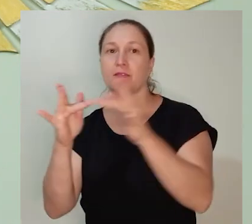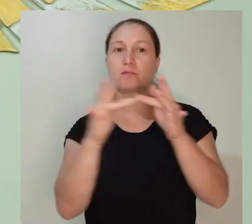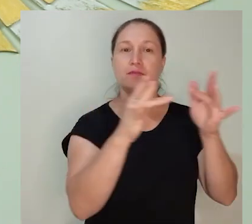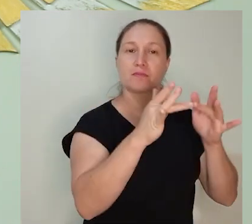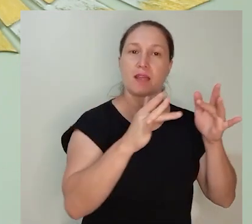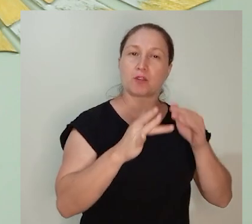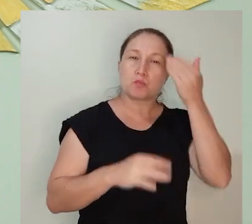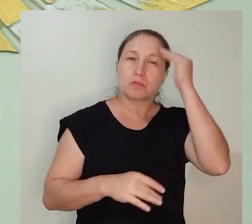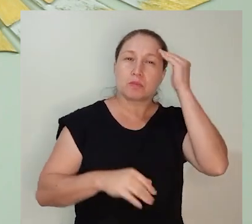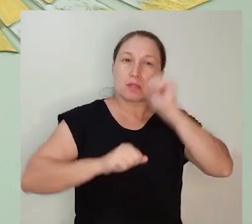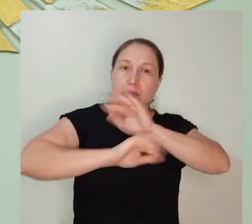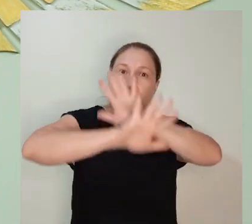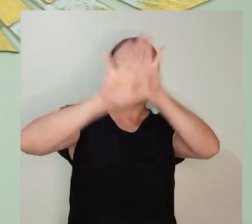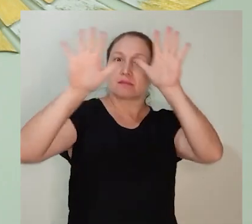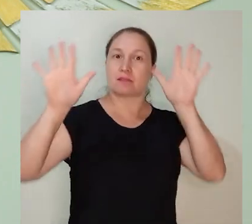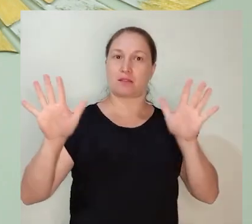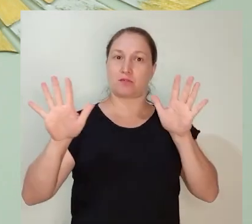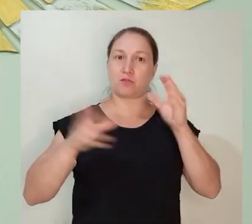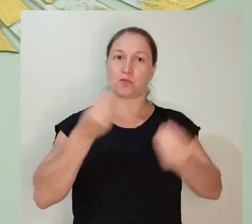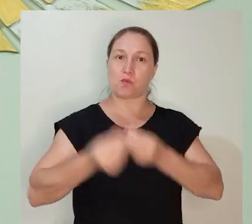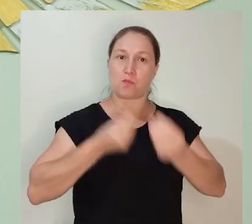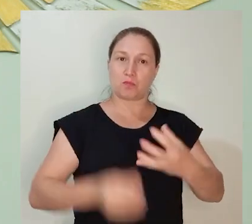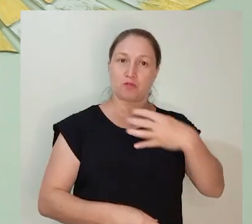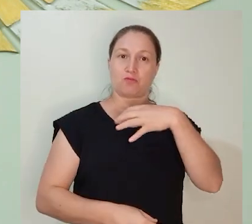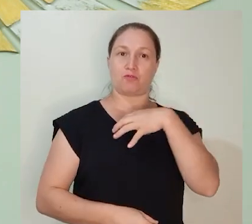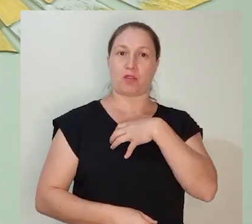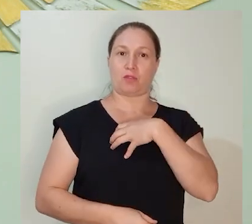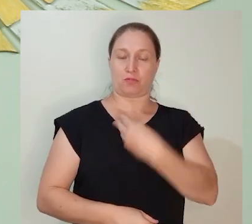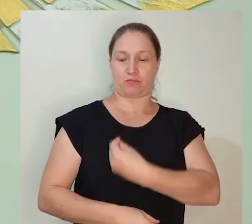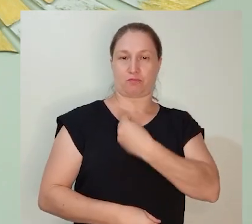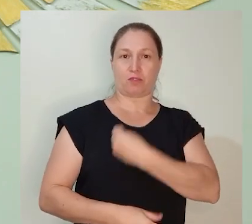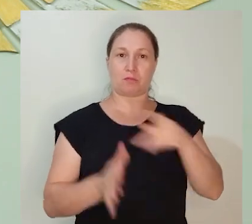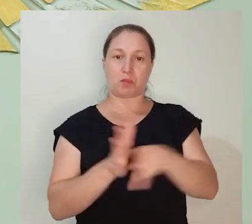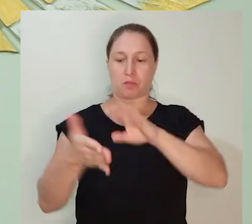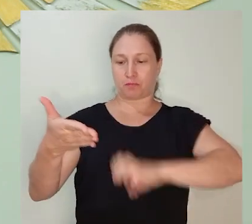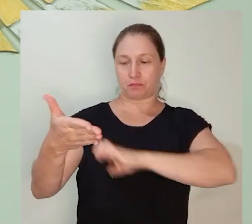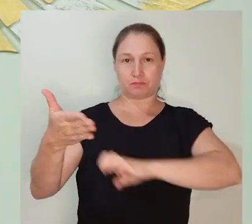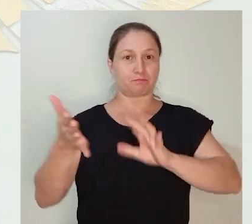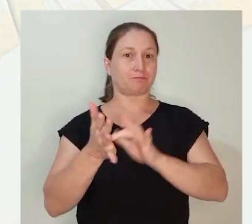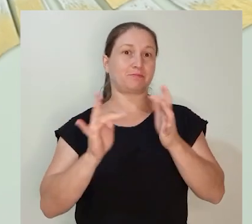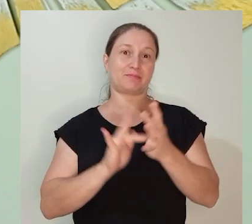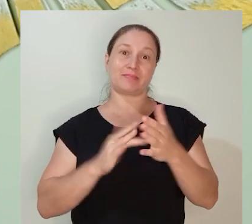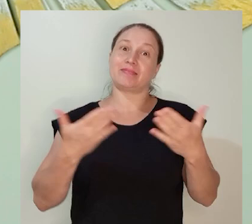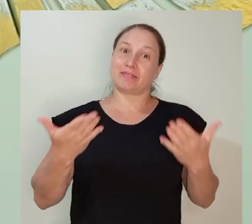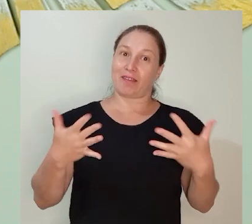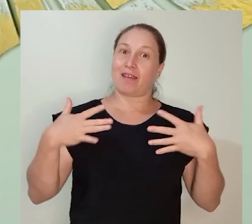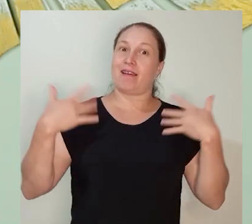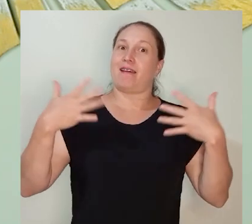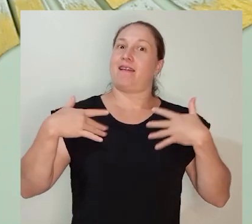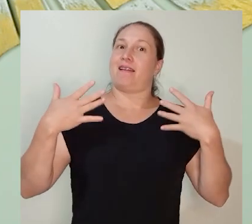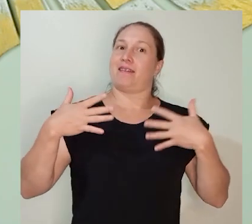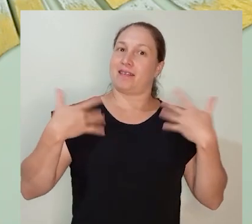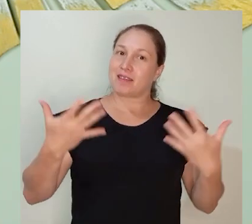contato, e também o jeito de viver o Evangelho de Jesus Cristo. Então, uma